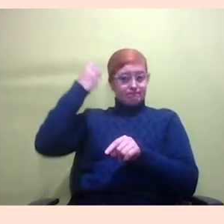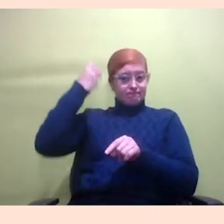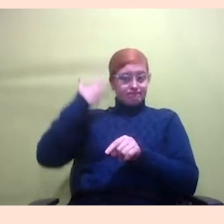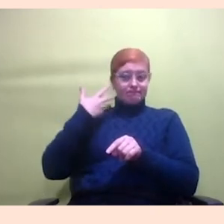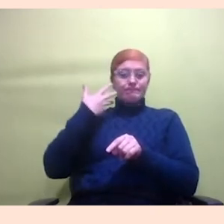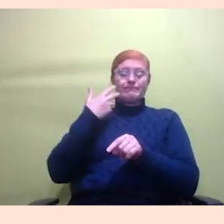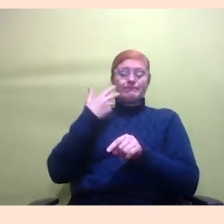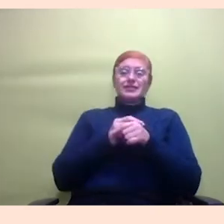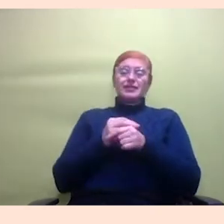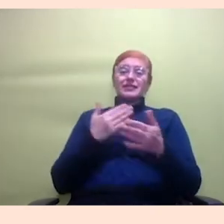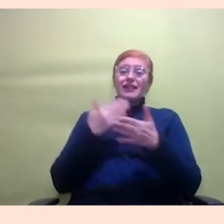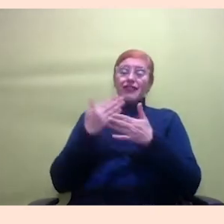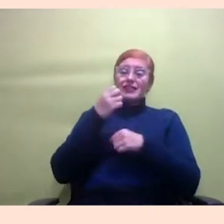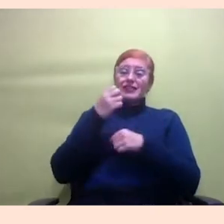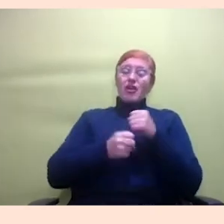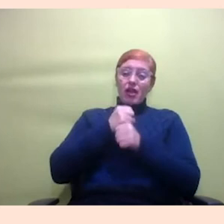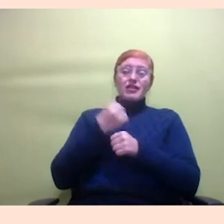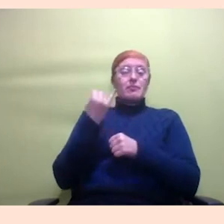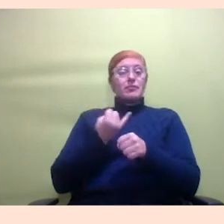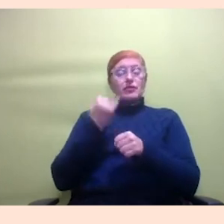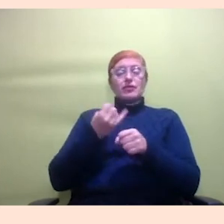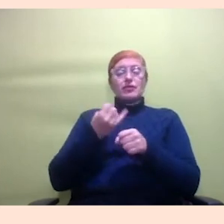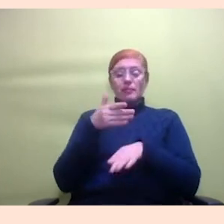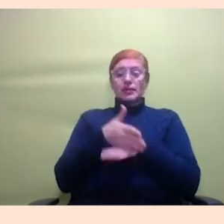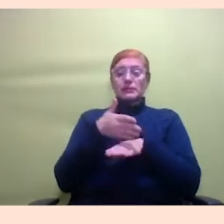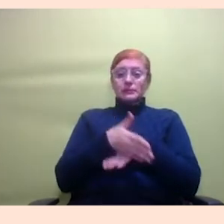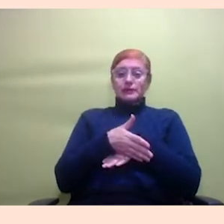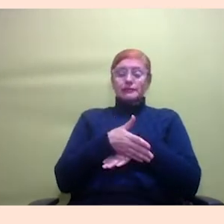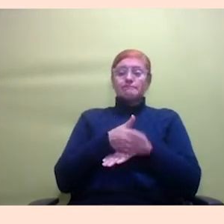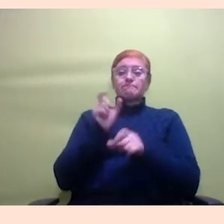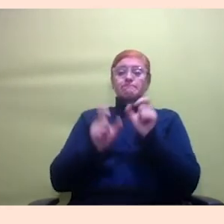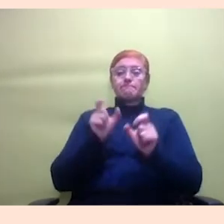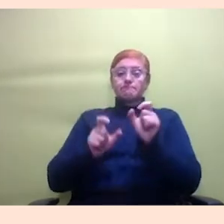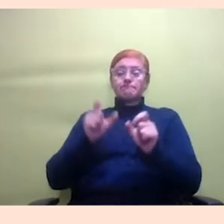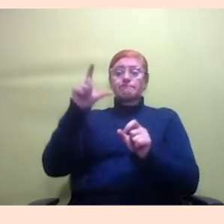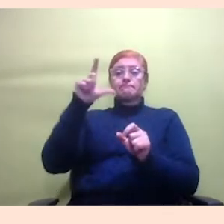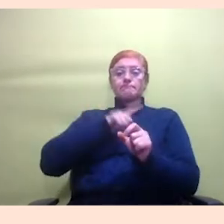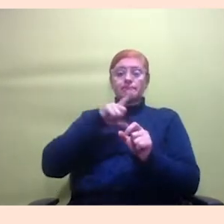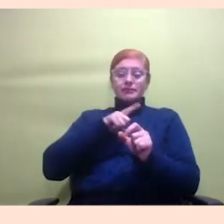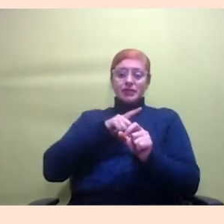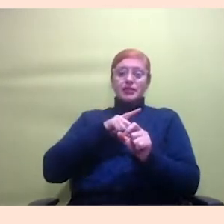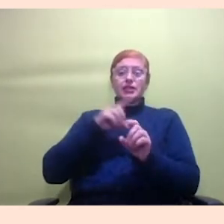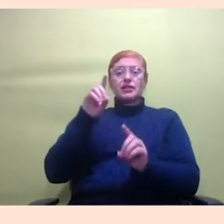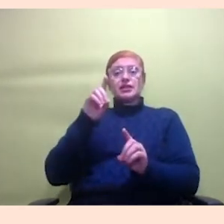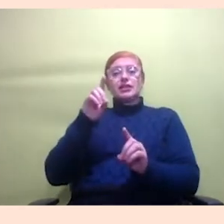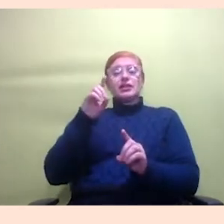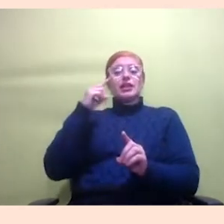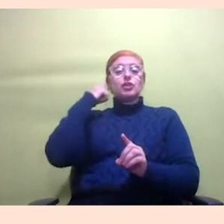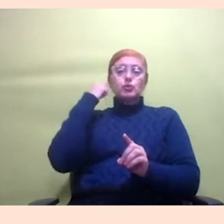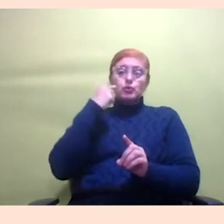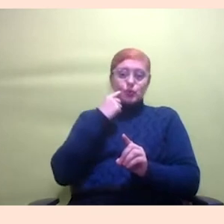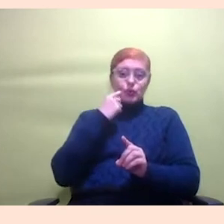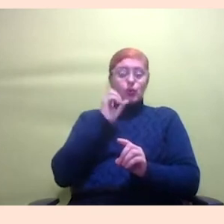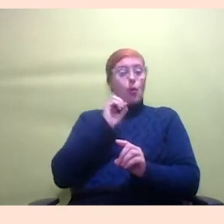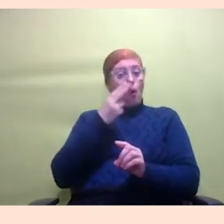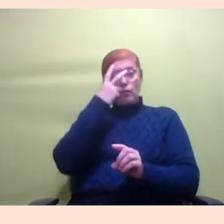importante porque não tem participando pessoas que tenham dificuldade auditiva ou visual não é verdade